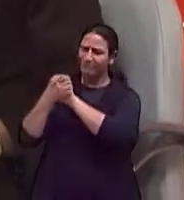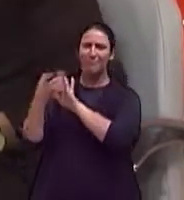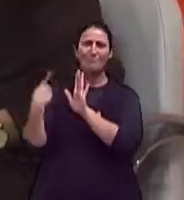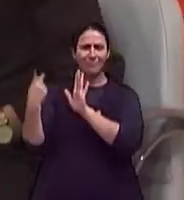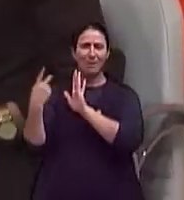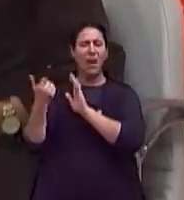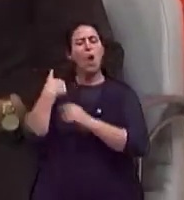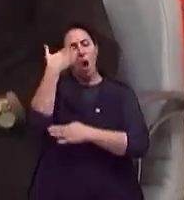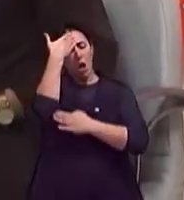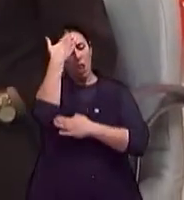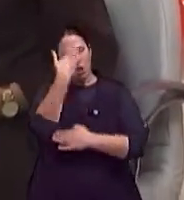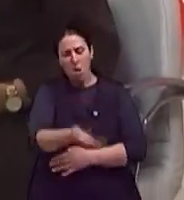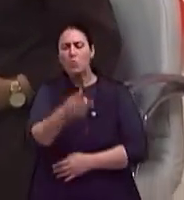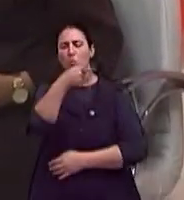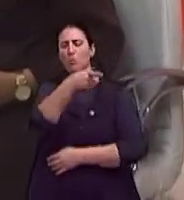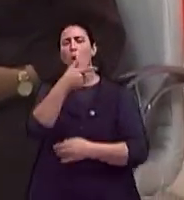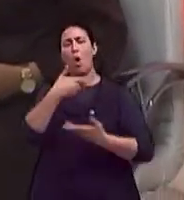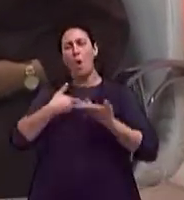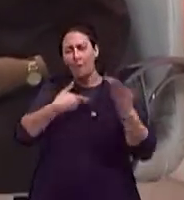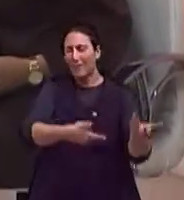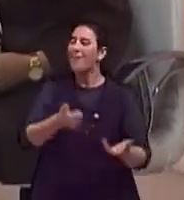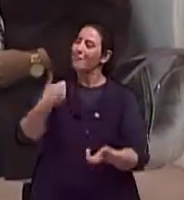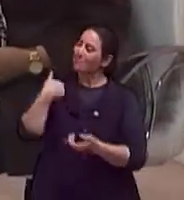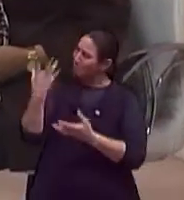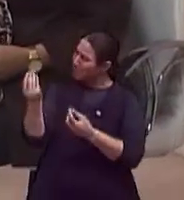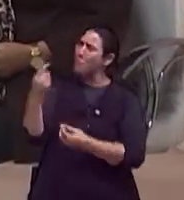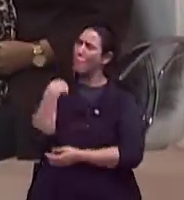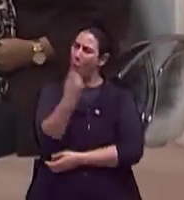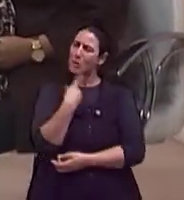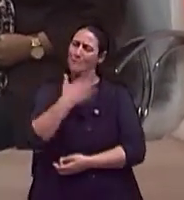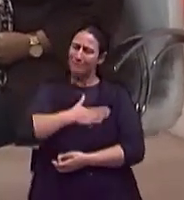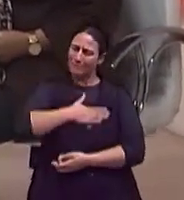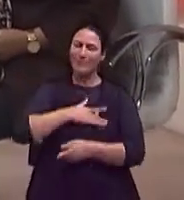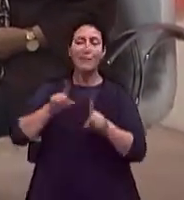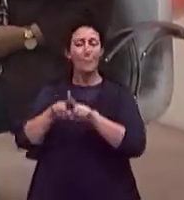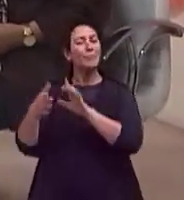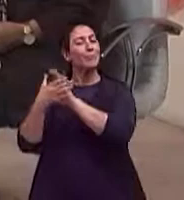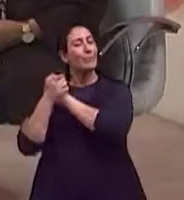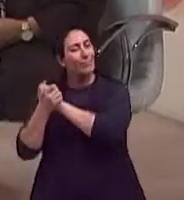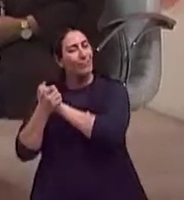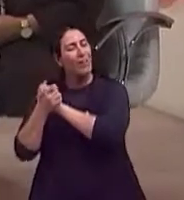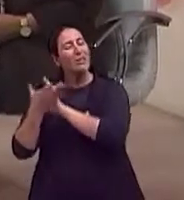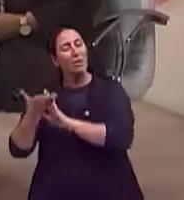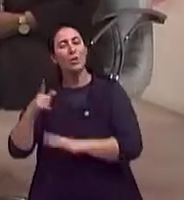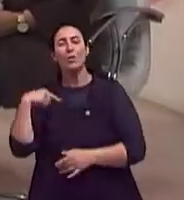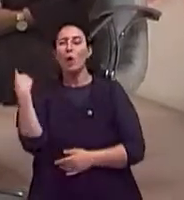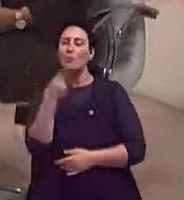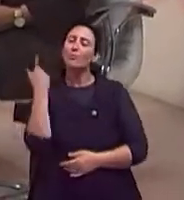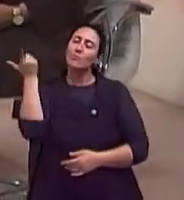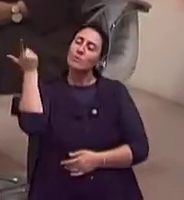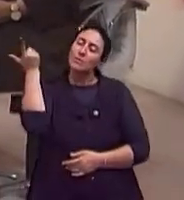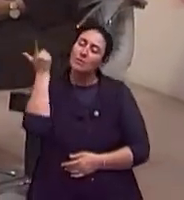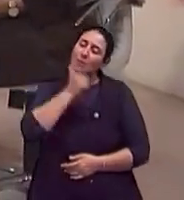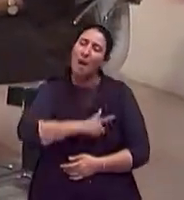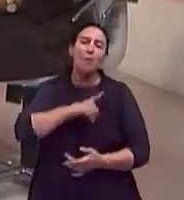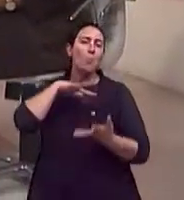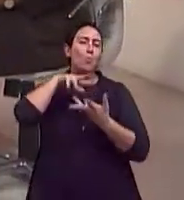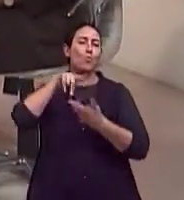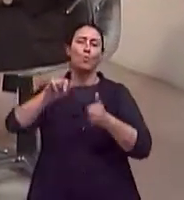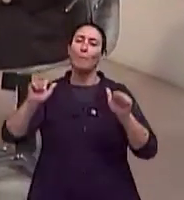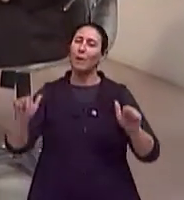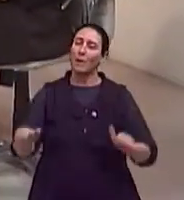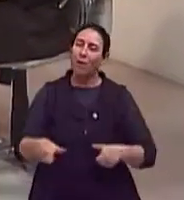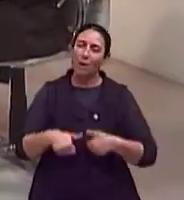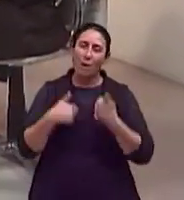Agradeço a oportunidade, sempre é bom estar aqui. É muito, para nós também. E assim, é de mãos dadas que a gente consegue um mundo muito melhor